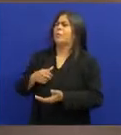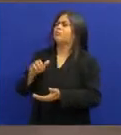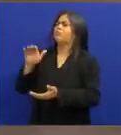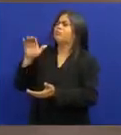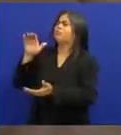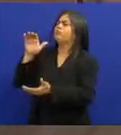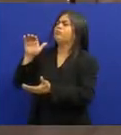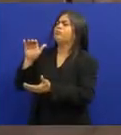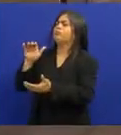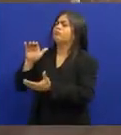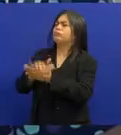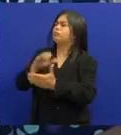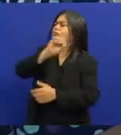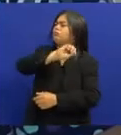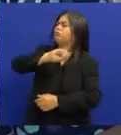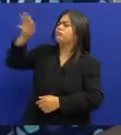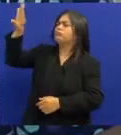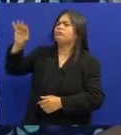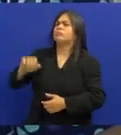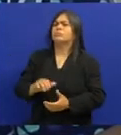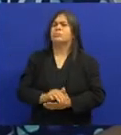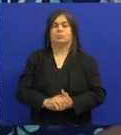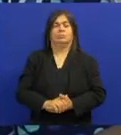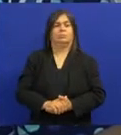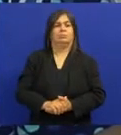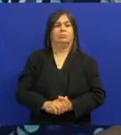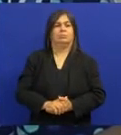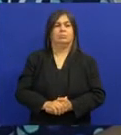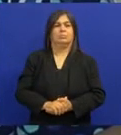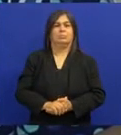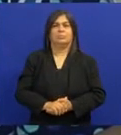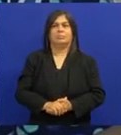Eu quero a sua filha Pra levar embora Agora comigo